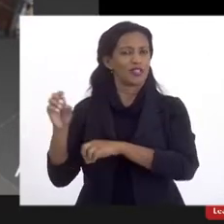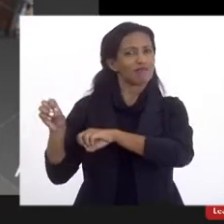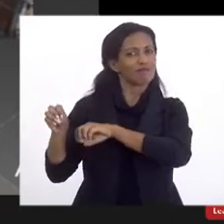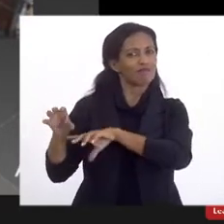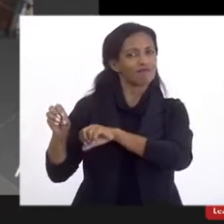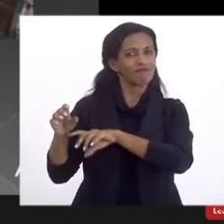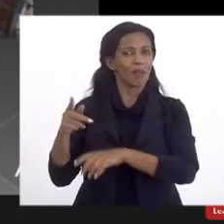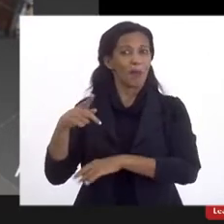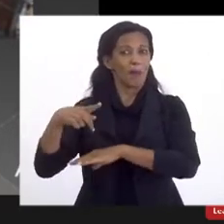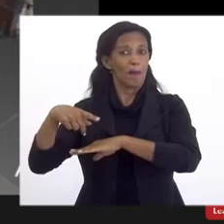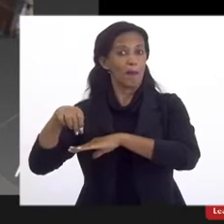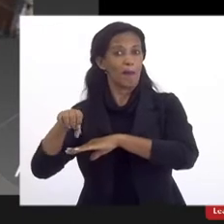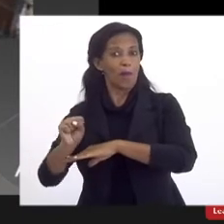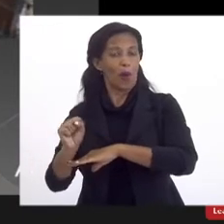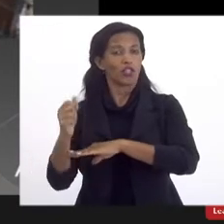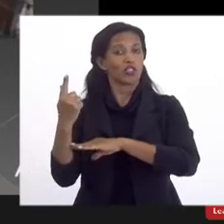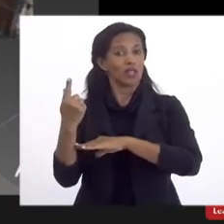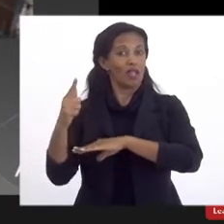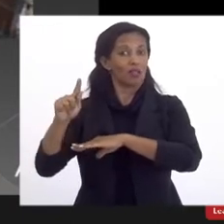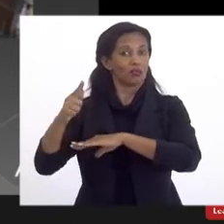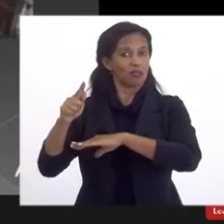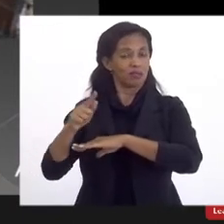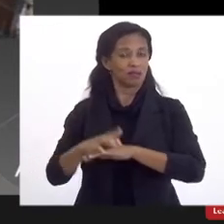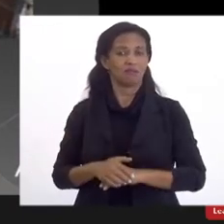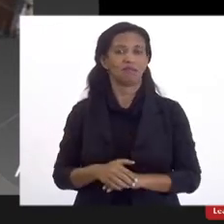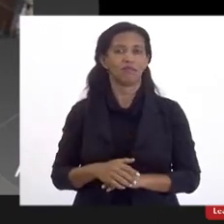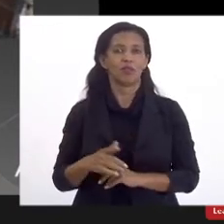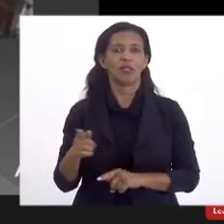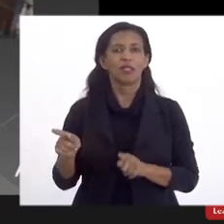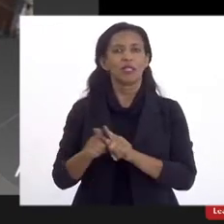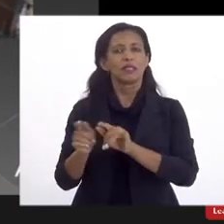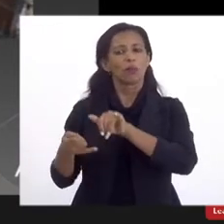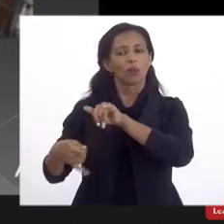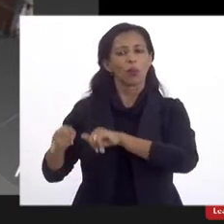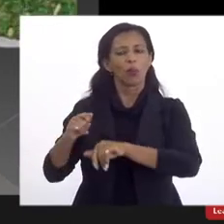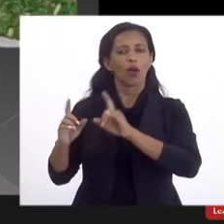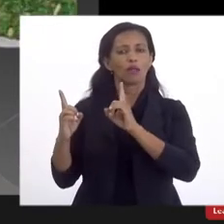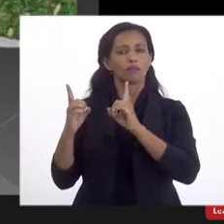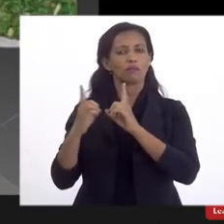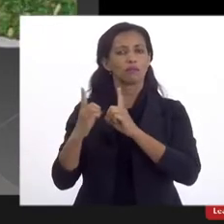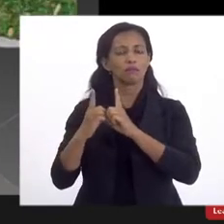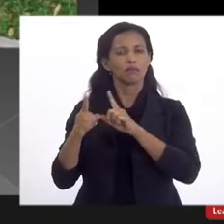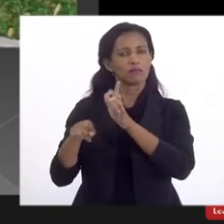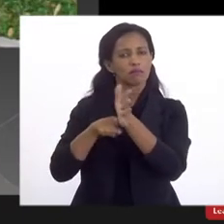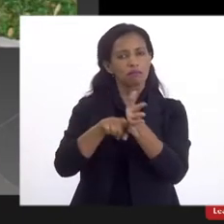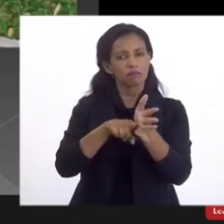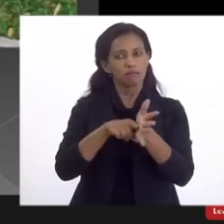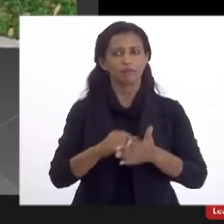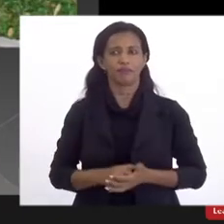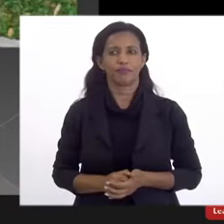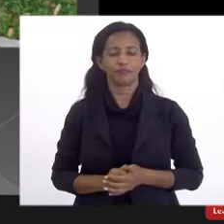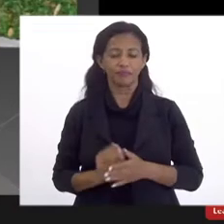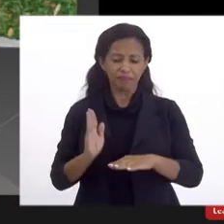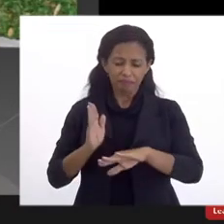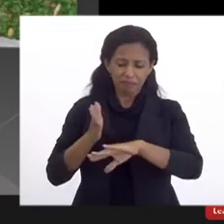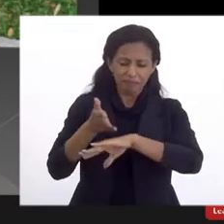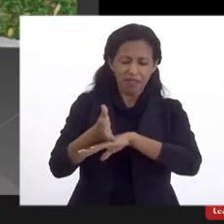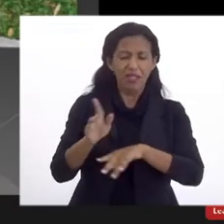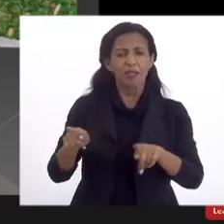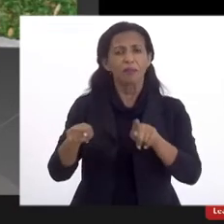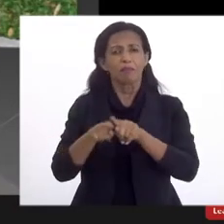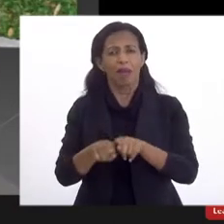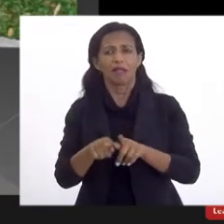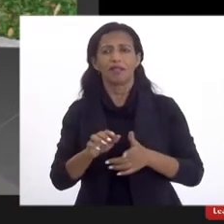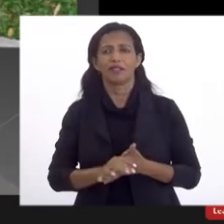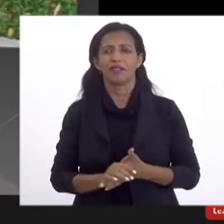de pós-graduação e nossos laboratórios didáticos e de pesquisa. Adentrando um pouco mais na UESO,